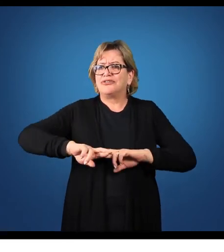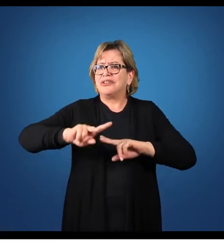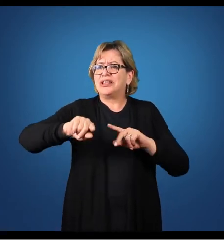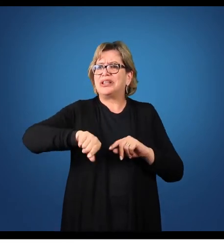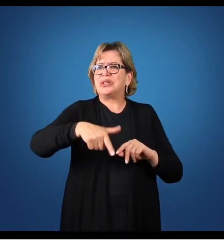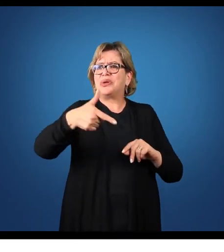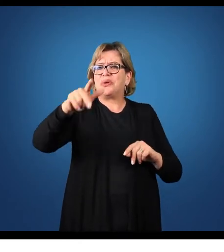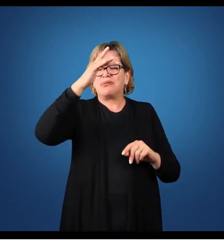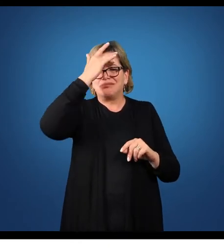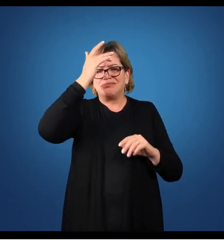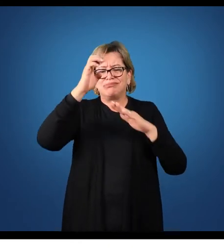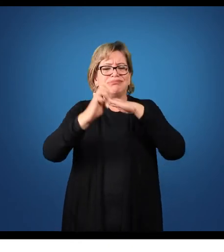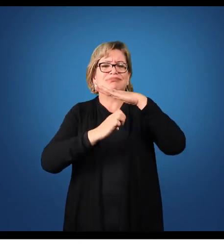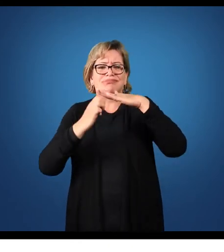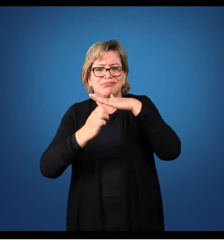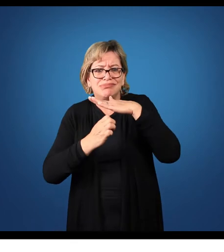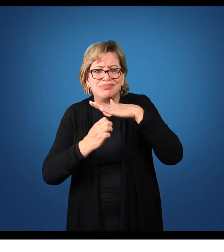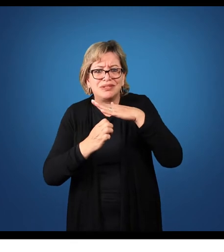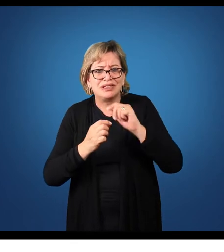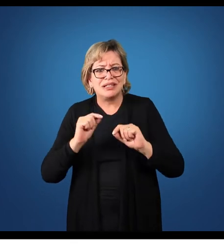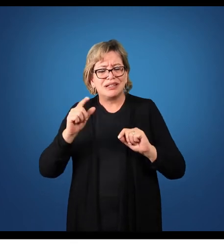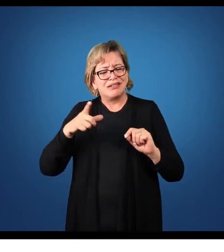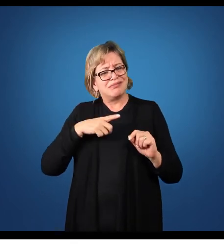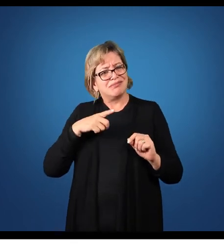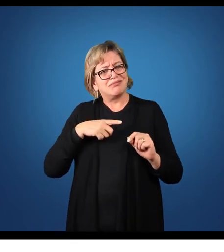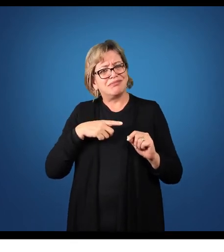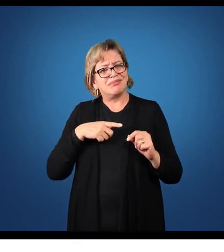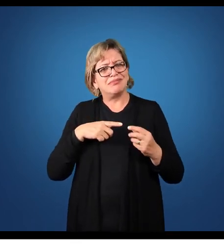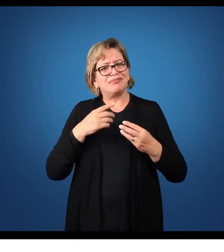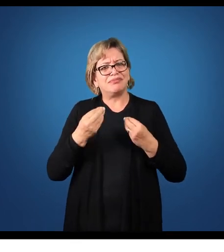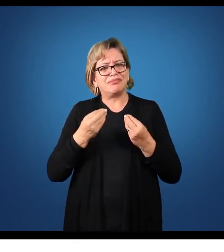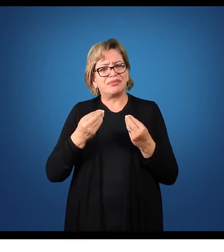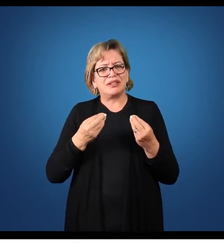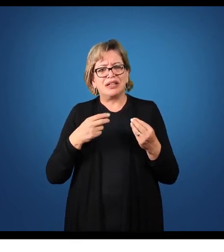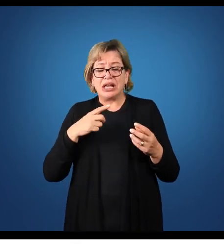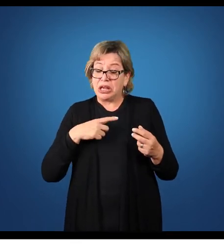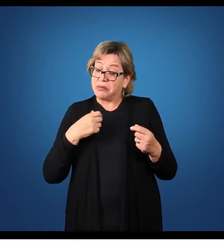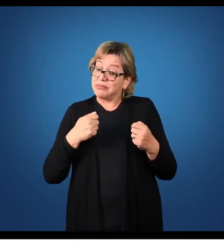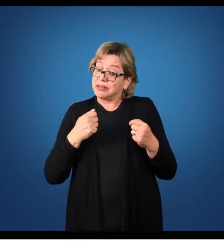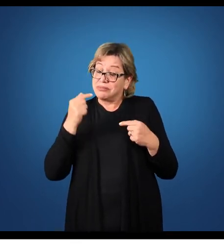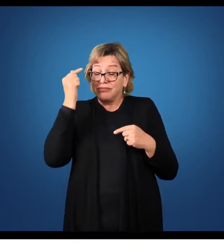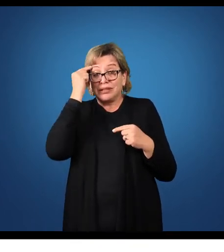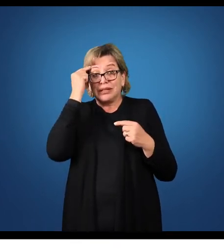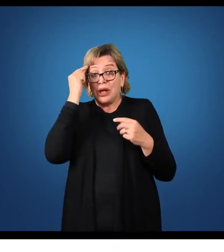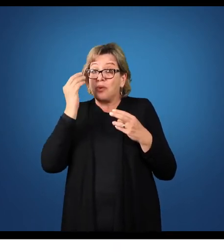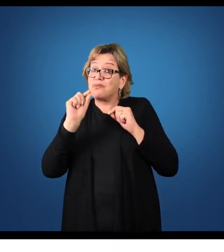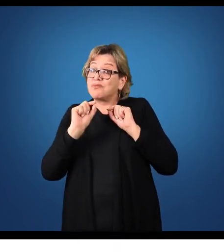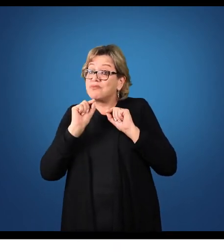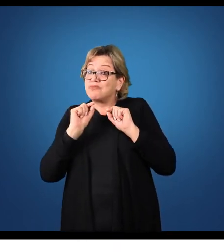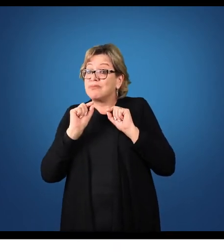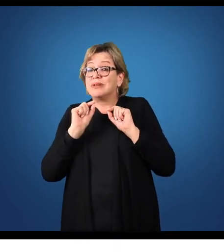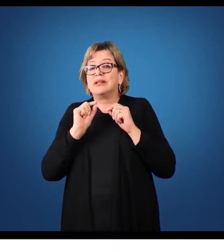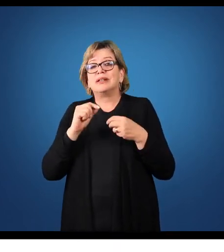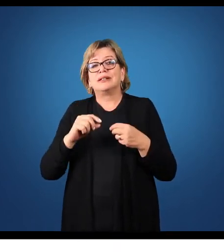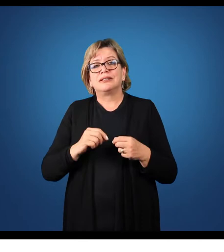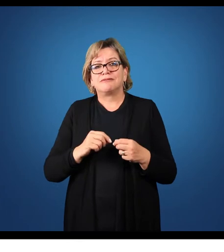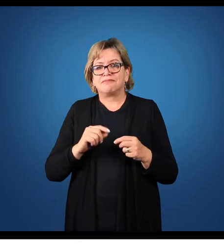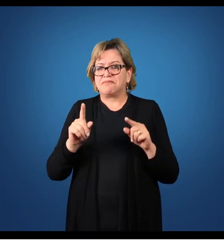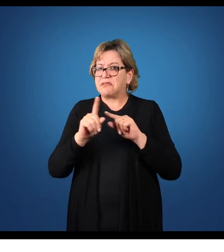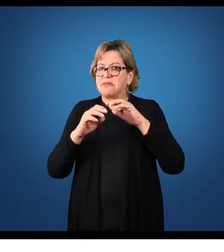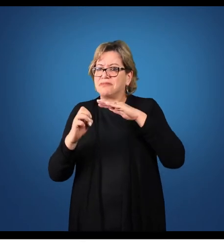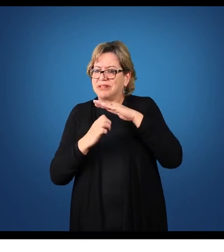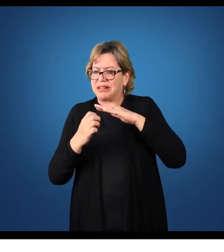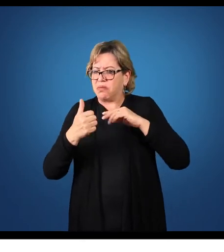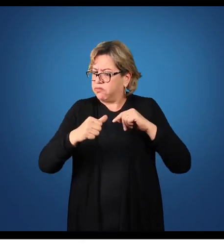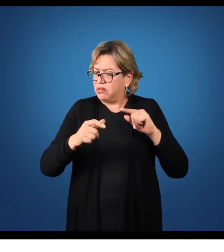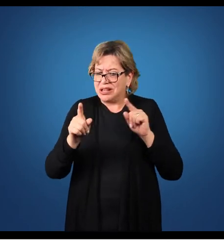da evolução de receita que as outras empresas tiveram. Então eu tenho que rever alguma coisa na minha empresa. Ela não está